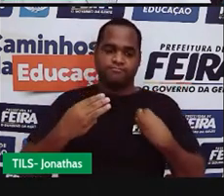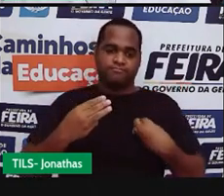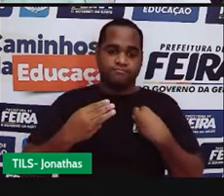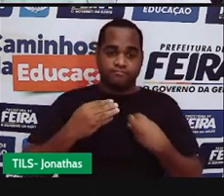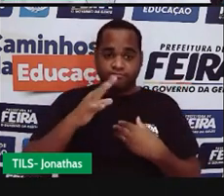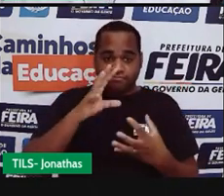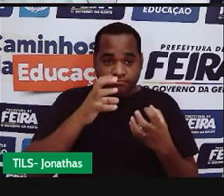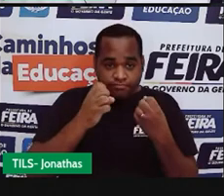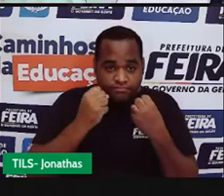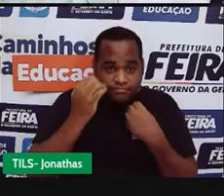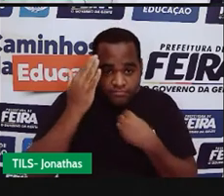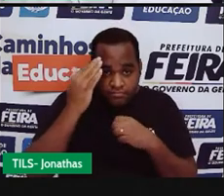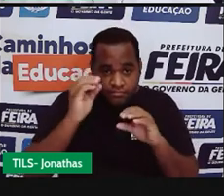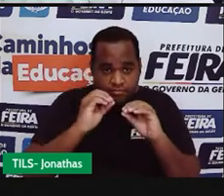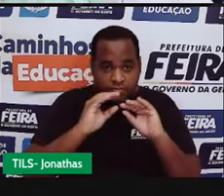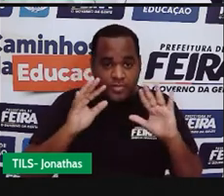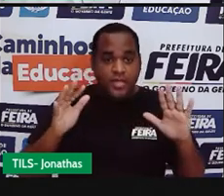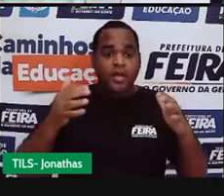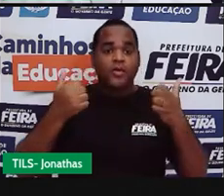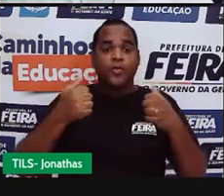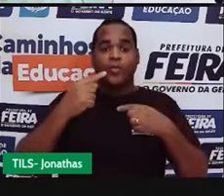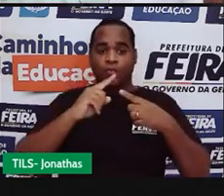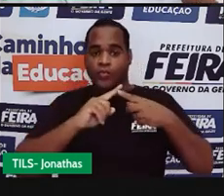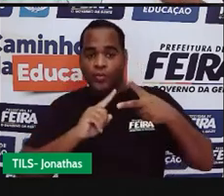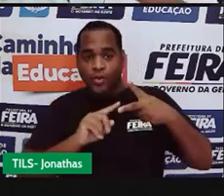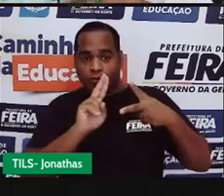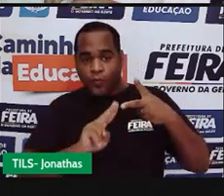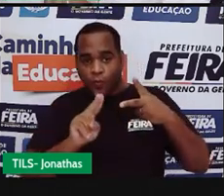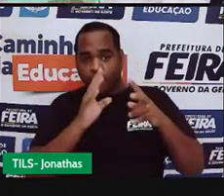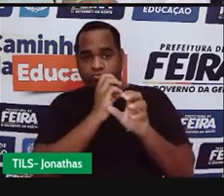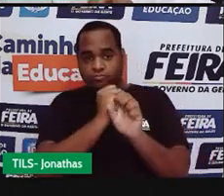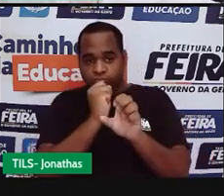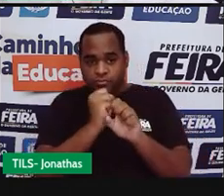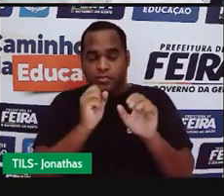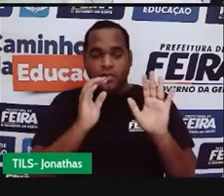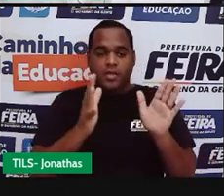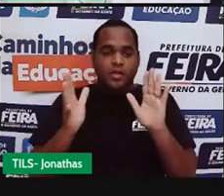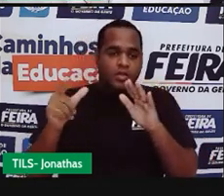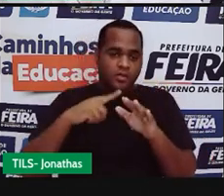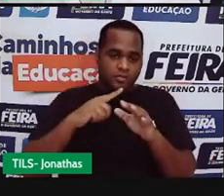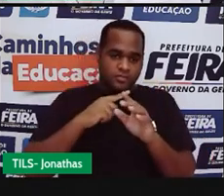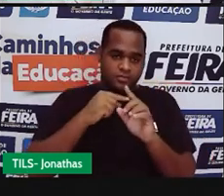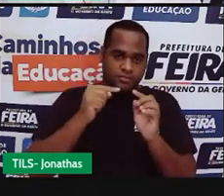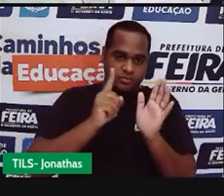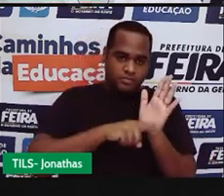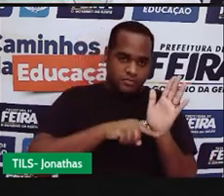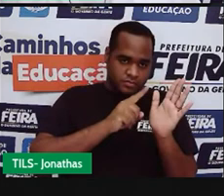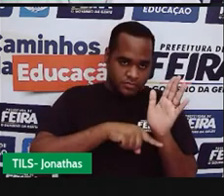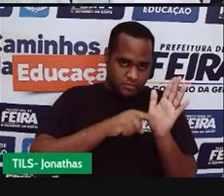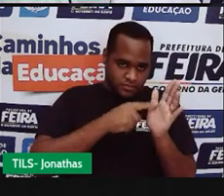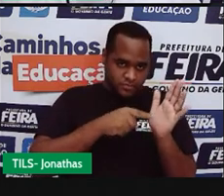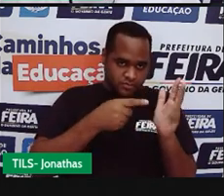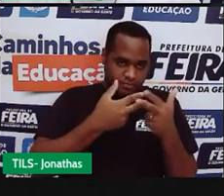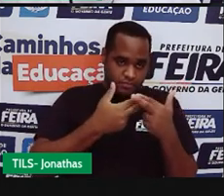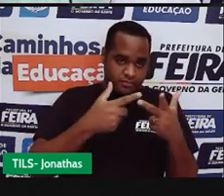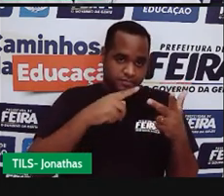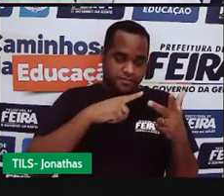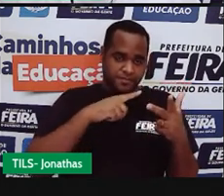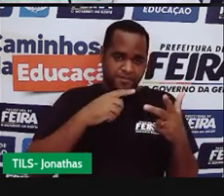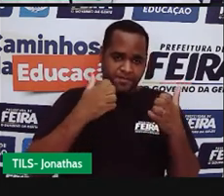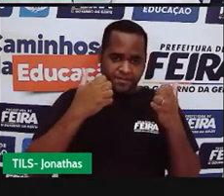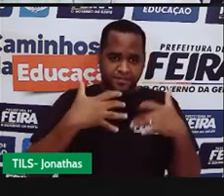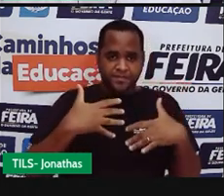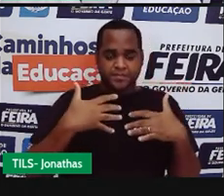Pegou os dois lados que você usou na soma, faz também a conta de menos, vai ter que dar